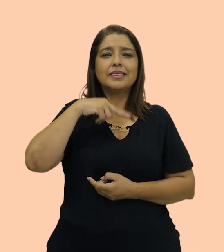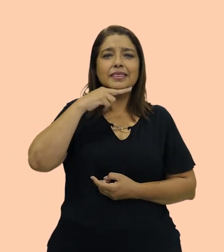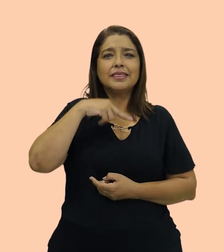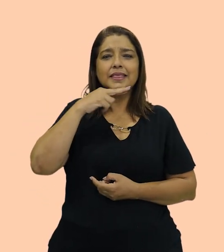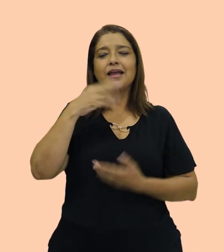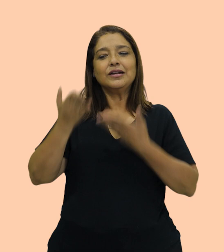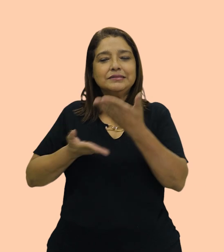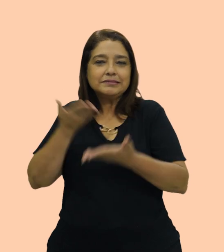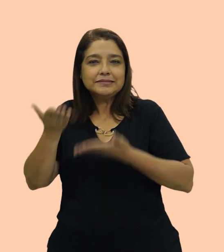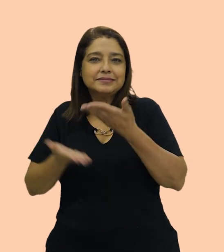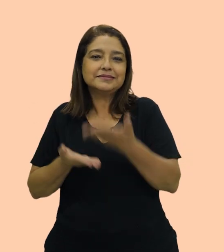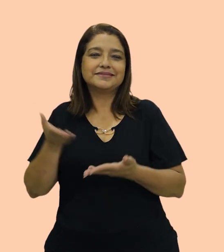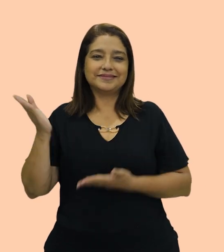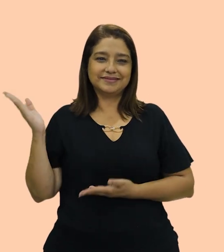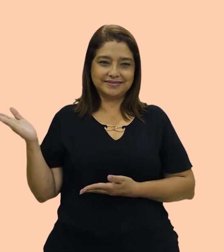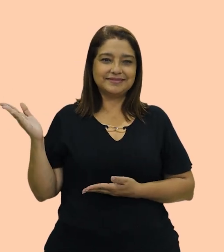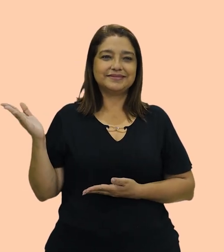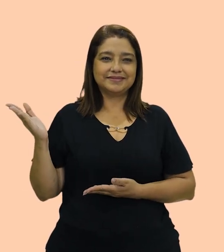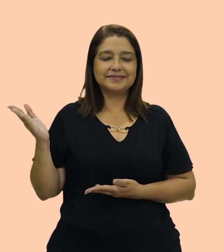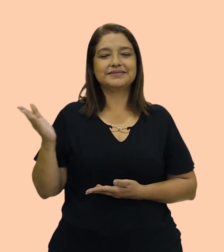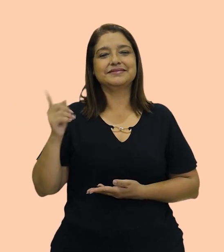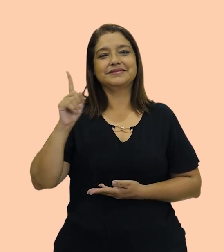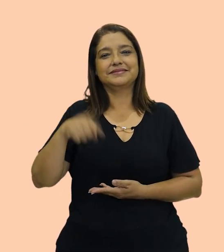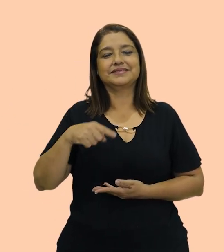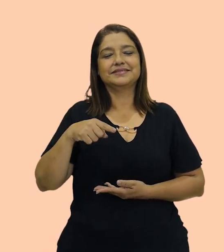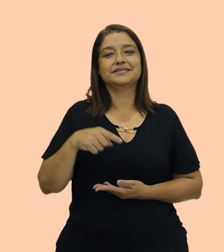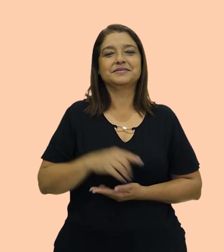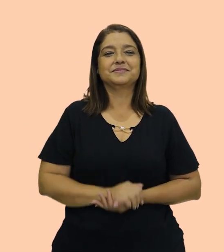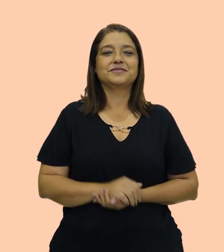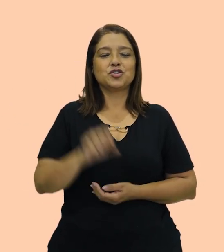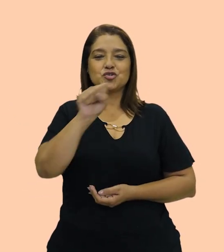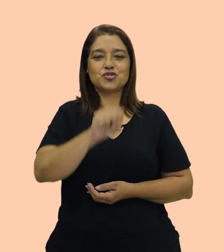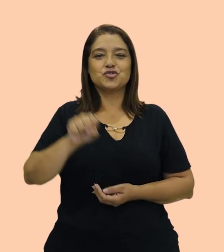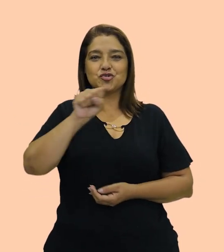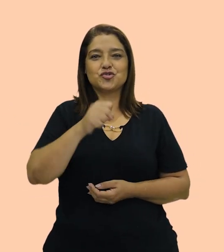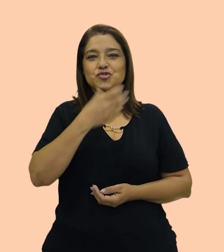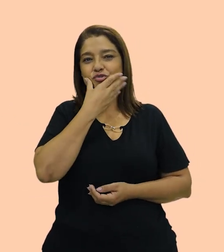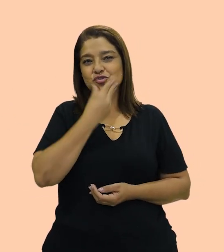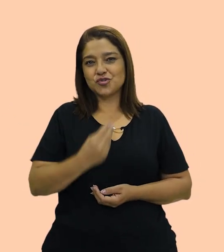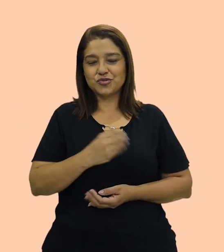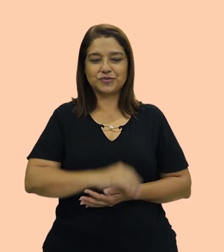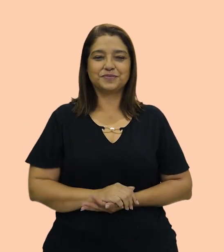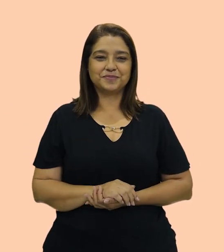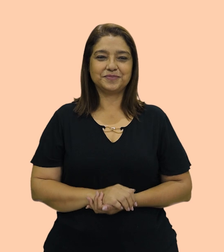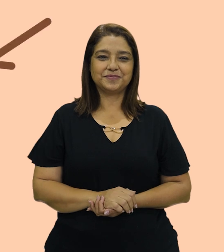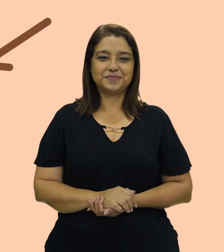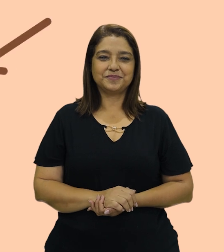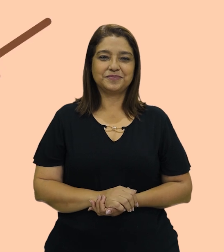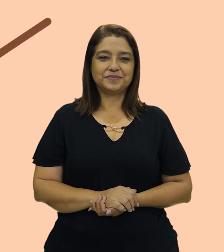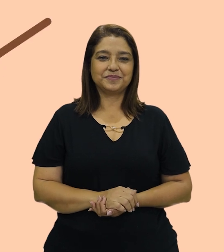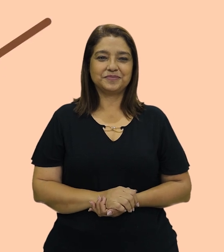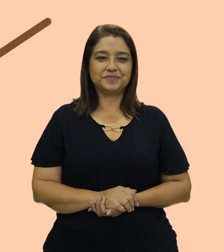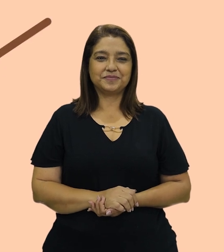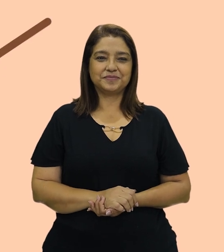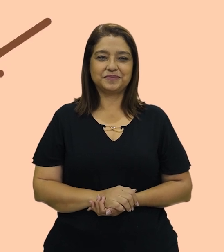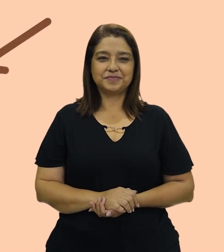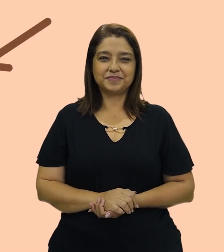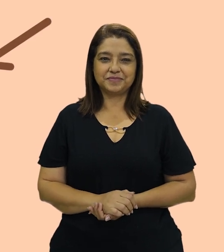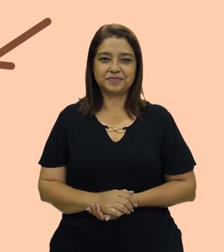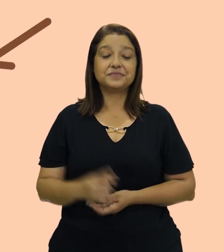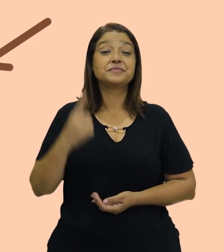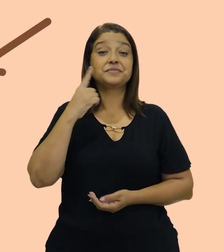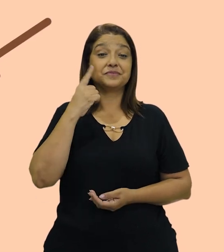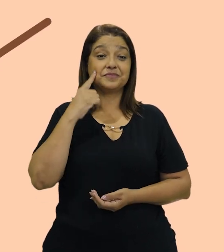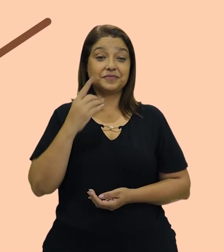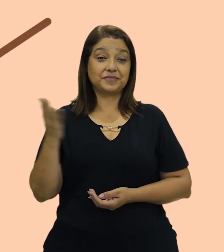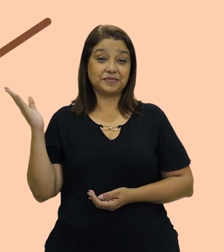a filha com o genro, né? Father in law. Sogro. Ok? E olha o